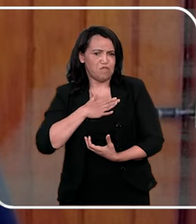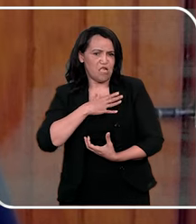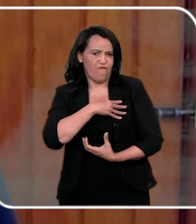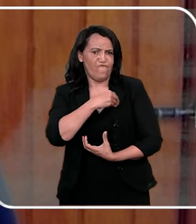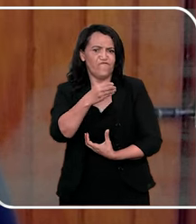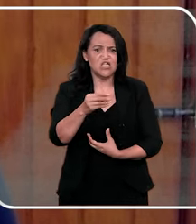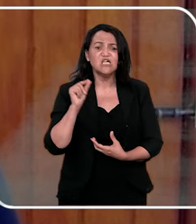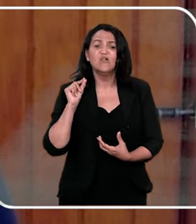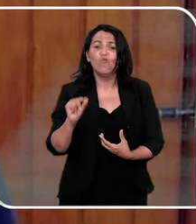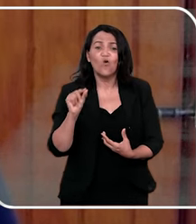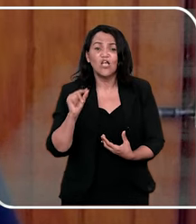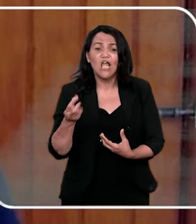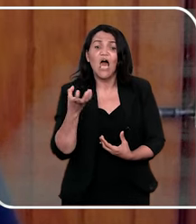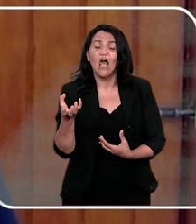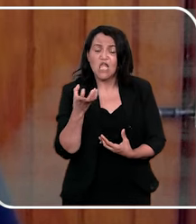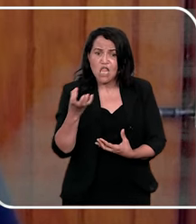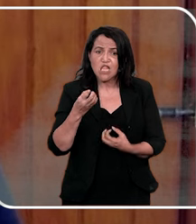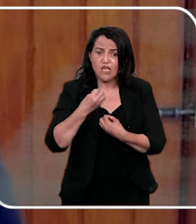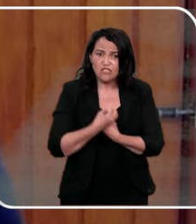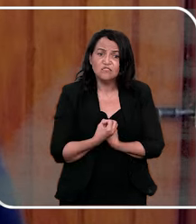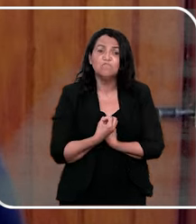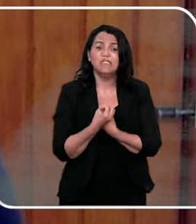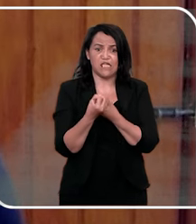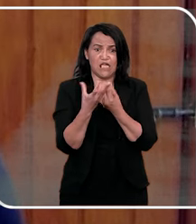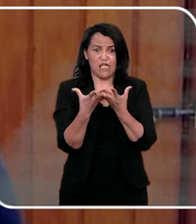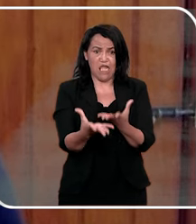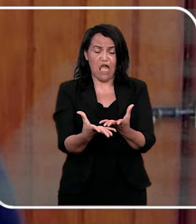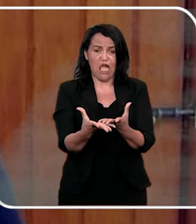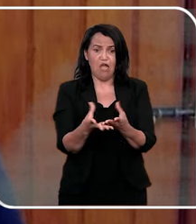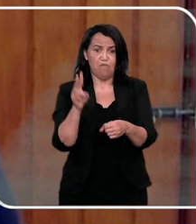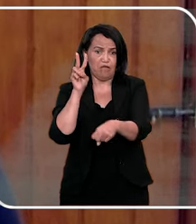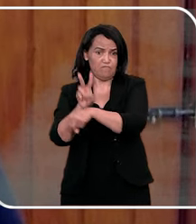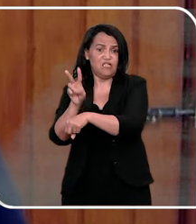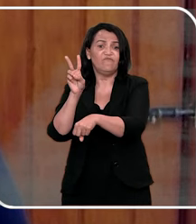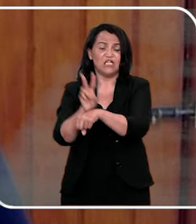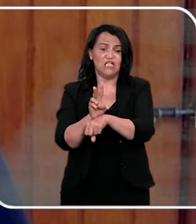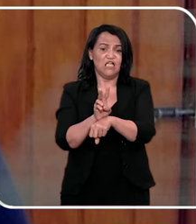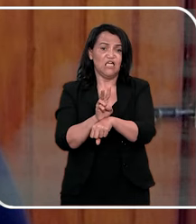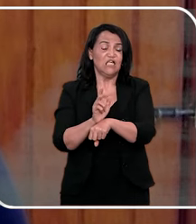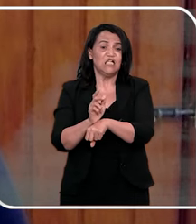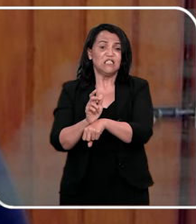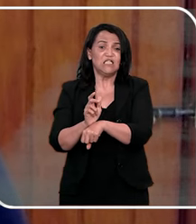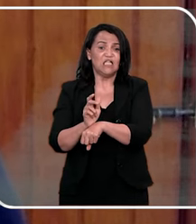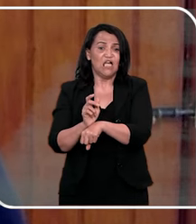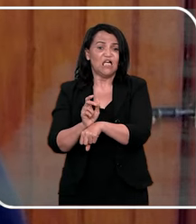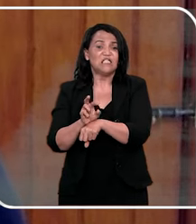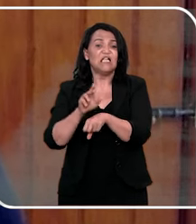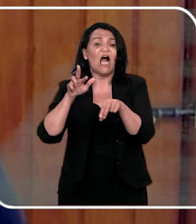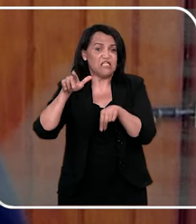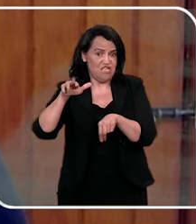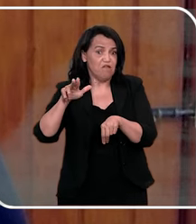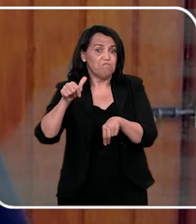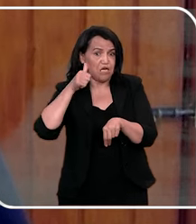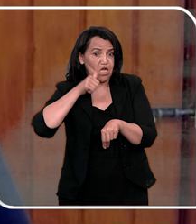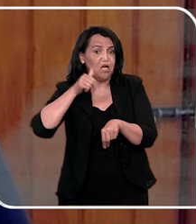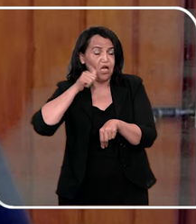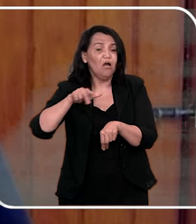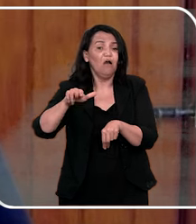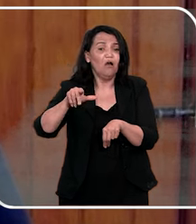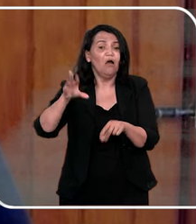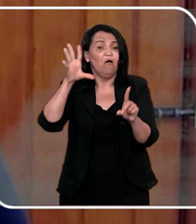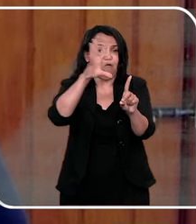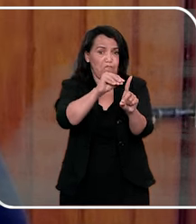que, na verdade, contou até para a minha filha, né, que ela queria contar, queria prevenir que a irmã